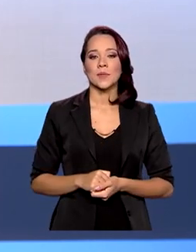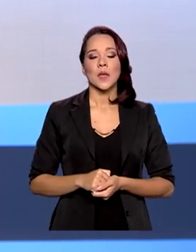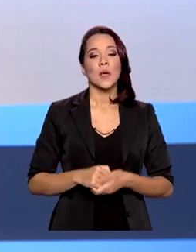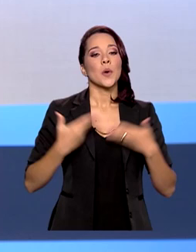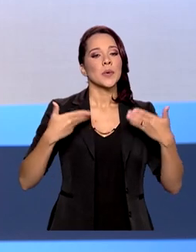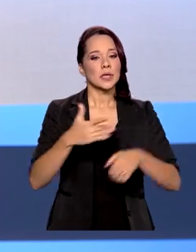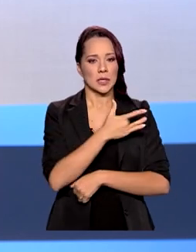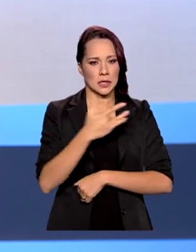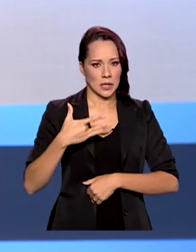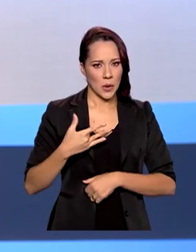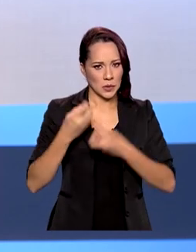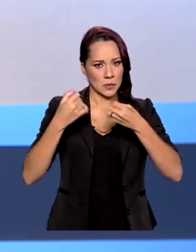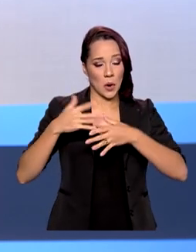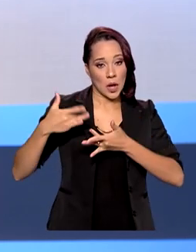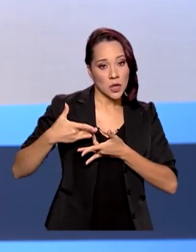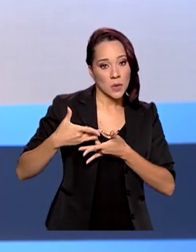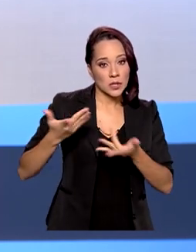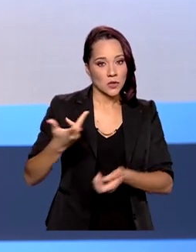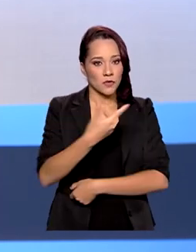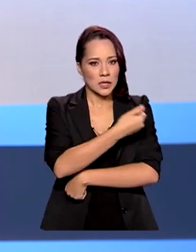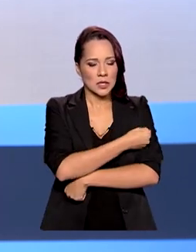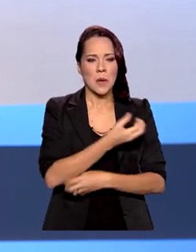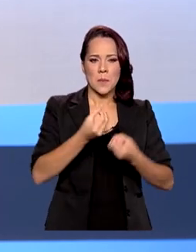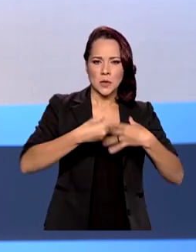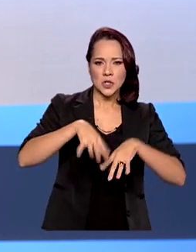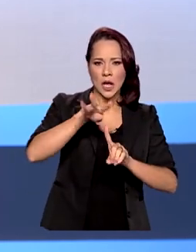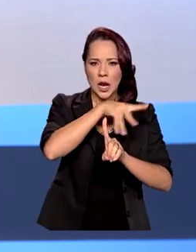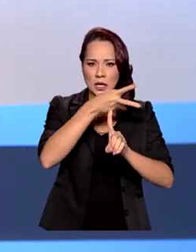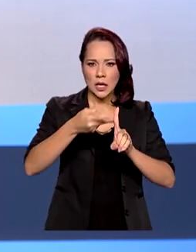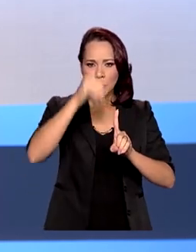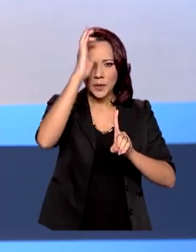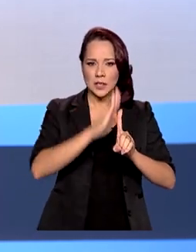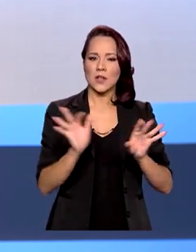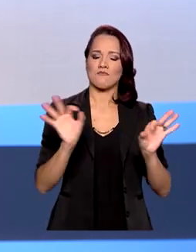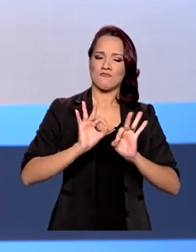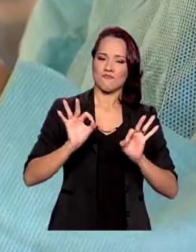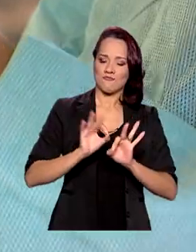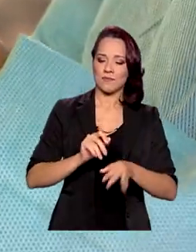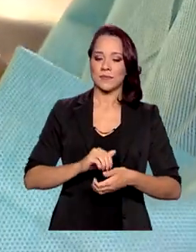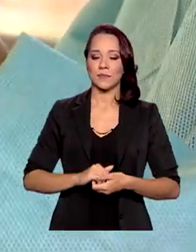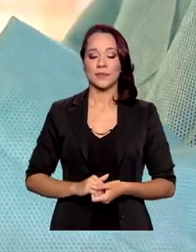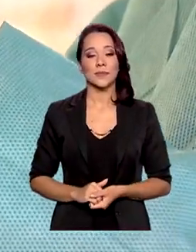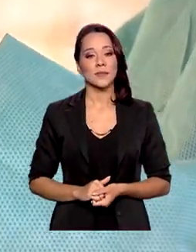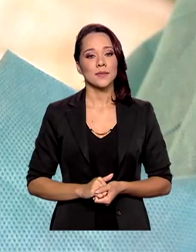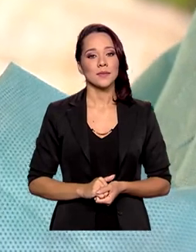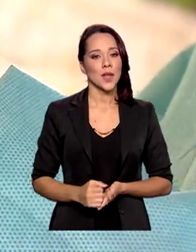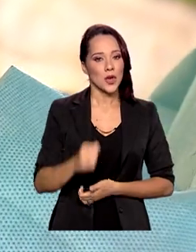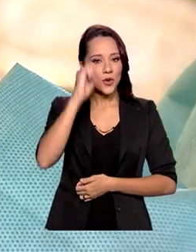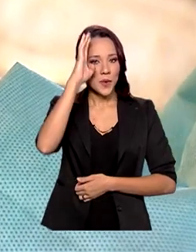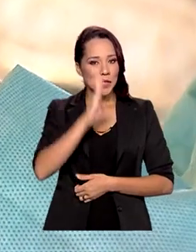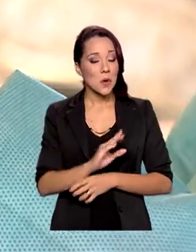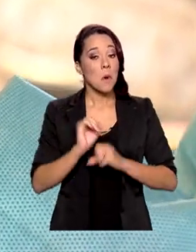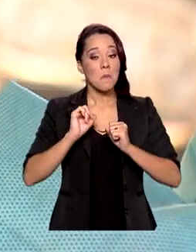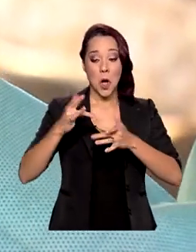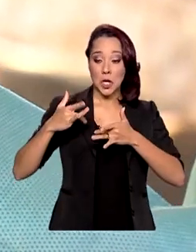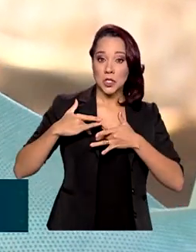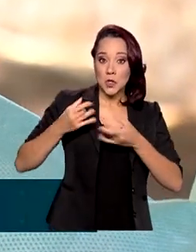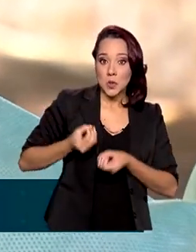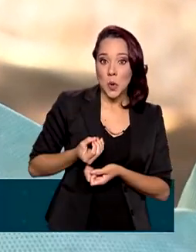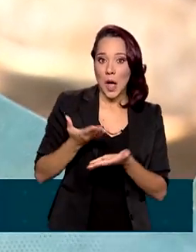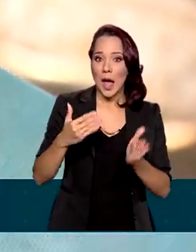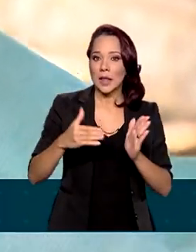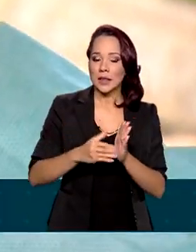da Saúde, a doação de imunizantes não vai prejudicar o calendário brasileiro. O Brasil poderá doar até